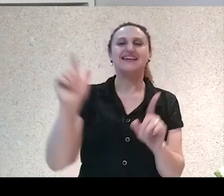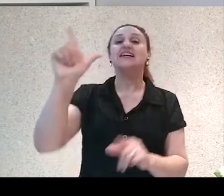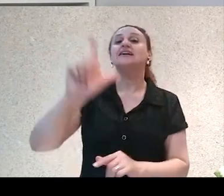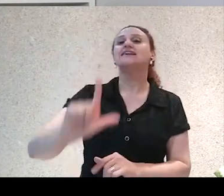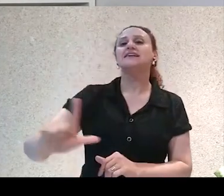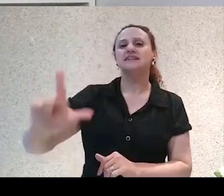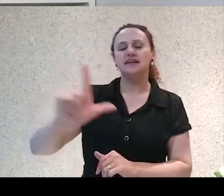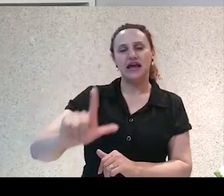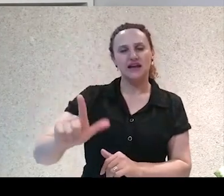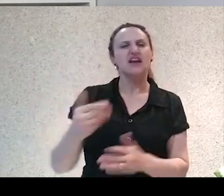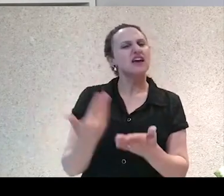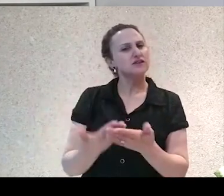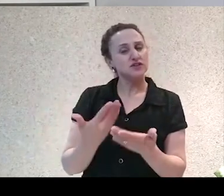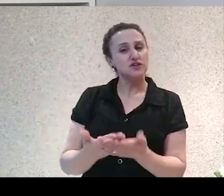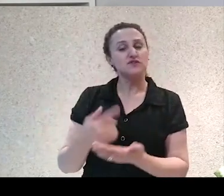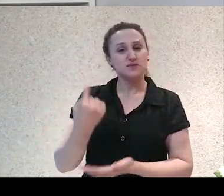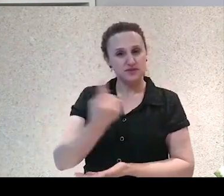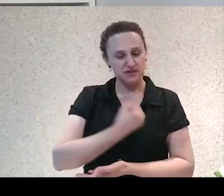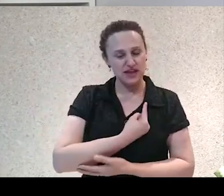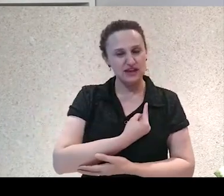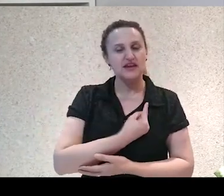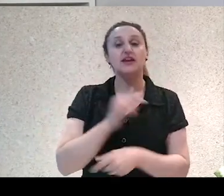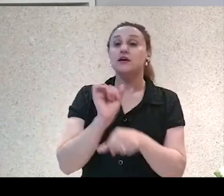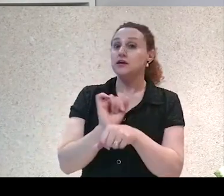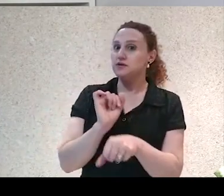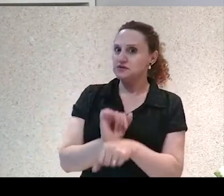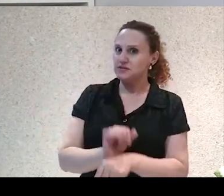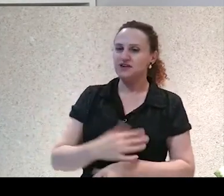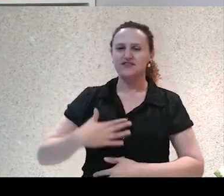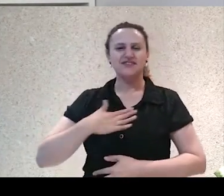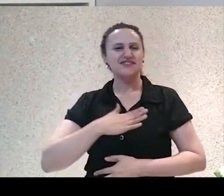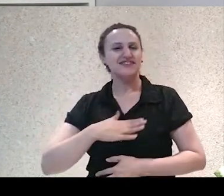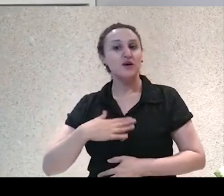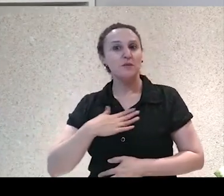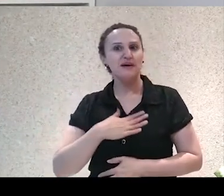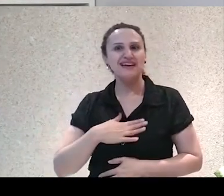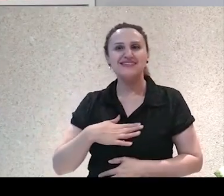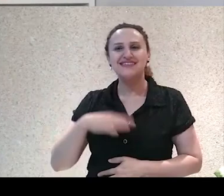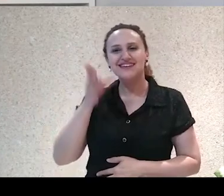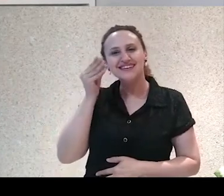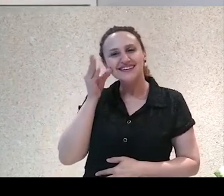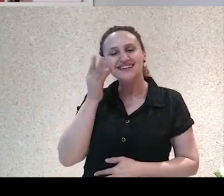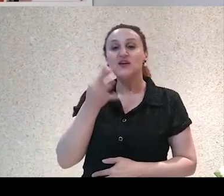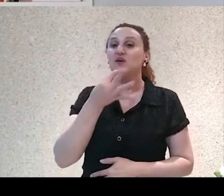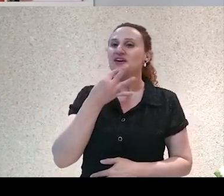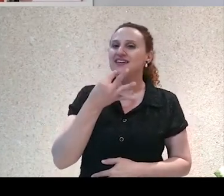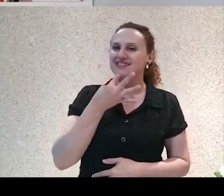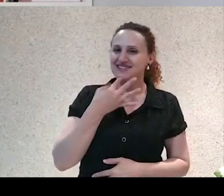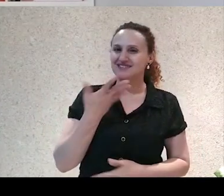introdução aos estudos literários e que eu espero que vocês tenham um grande prazer em conhecer um pouco mais.